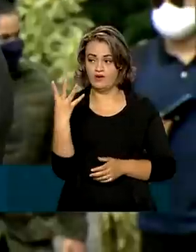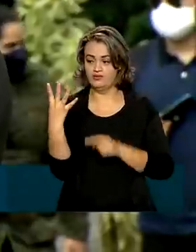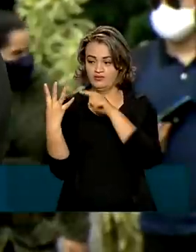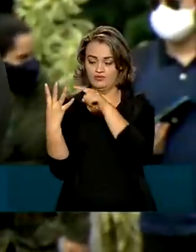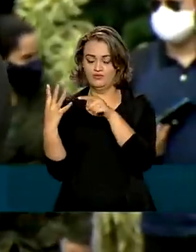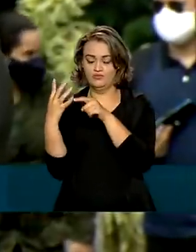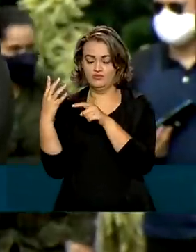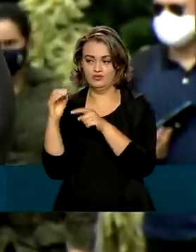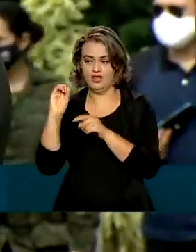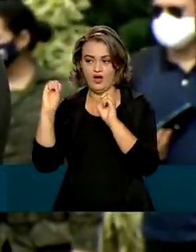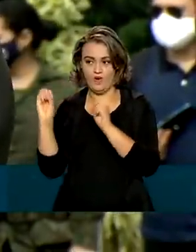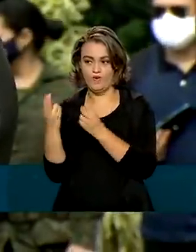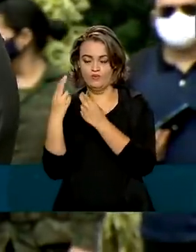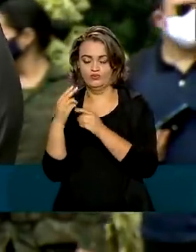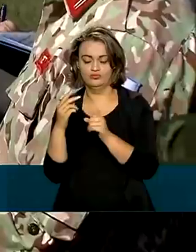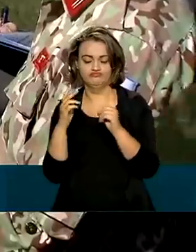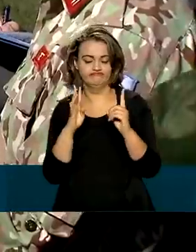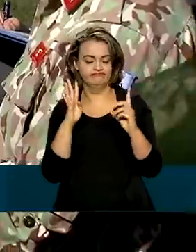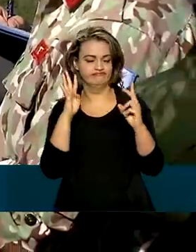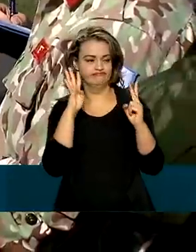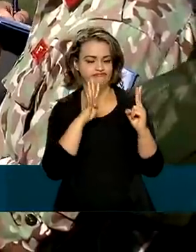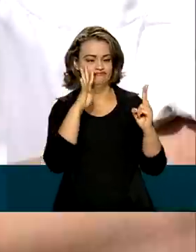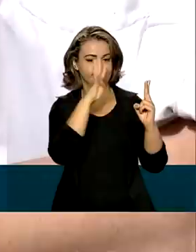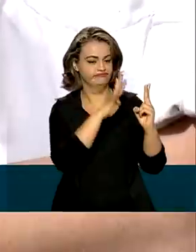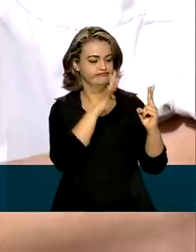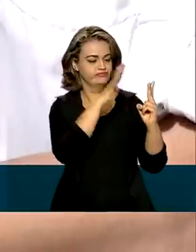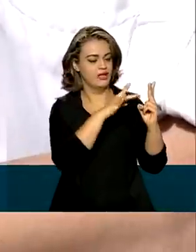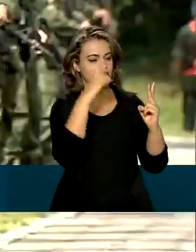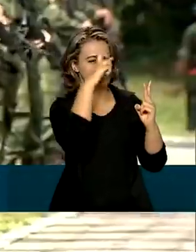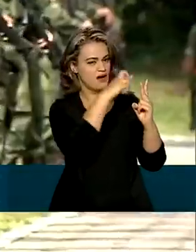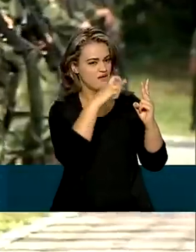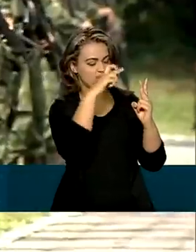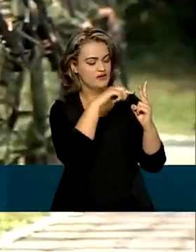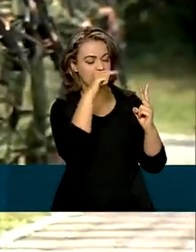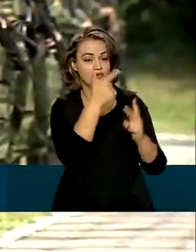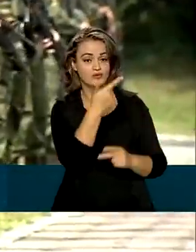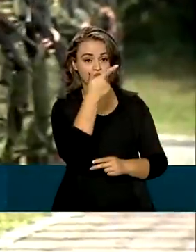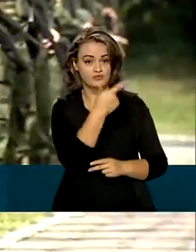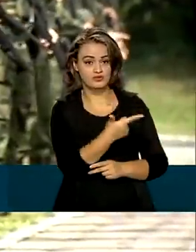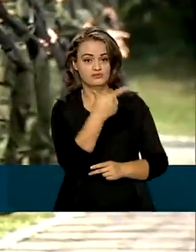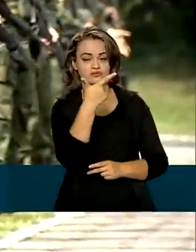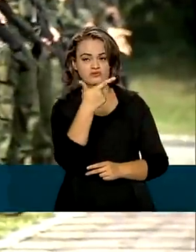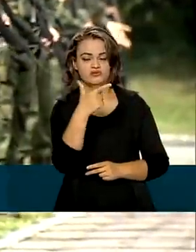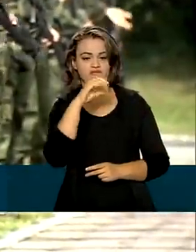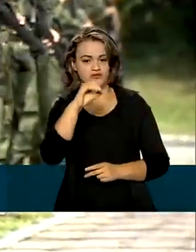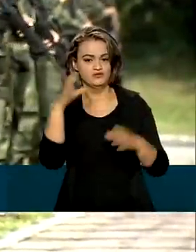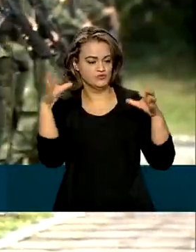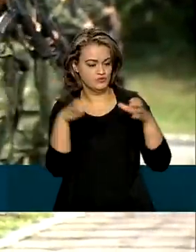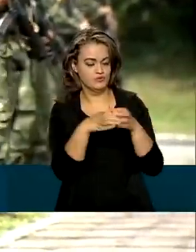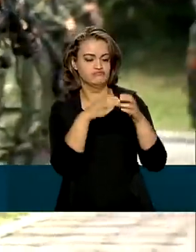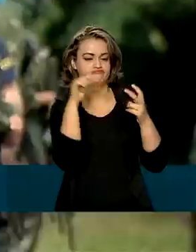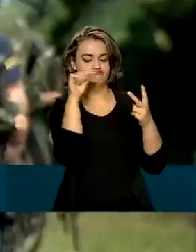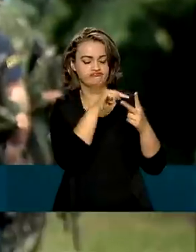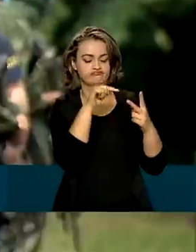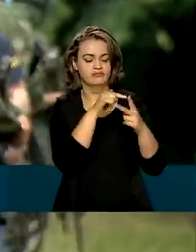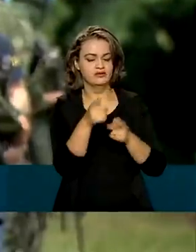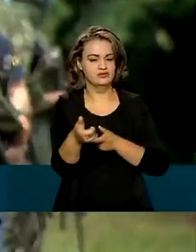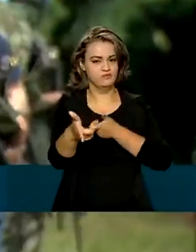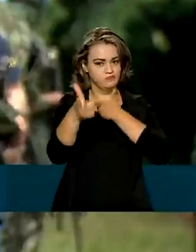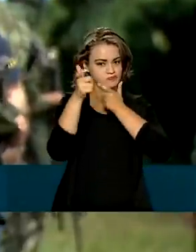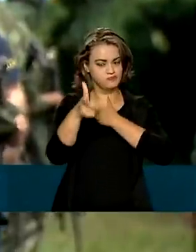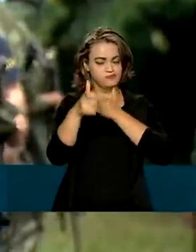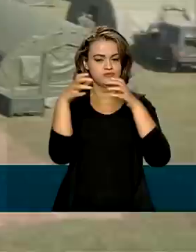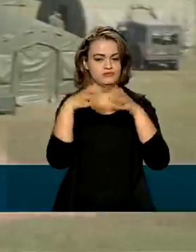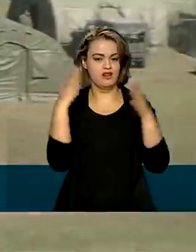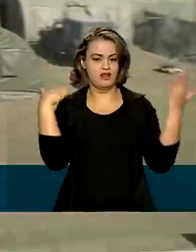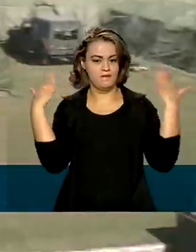ONU vieram à cidade especialmente para avaliar 220 militares do grupamento de fuzileiros navais